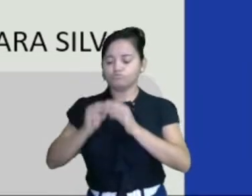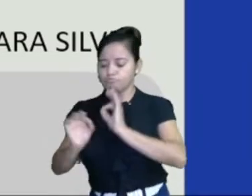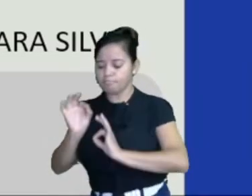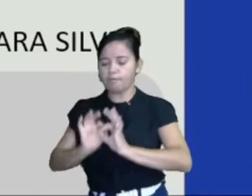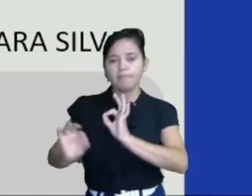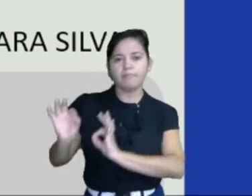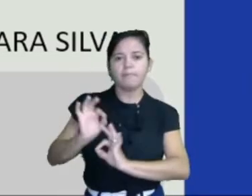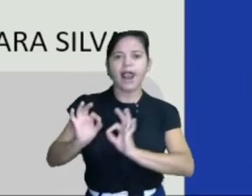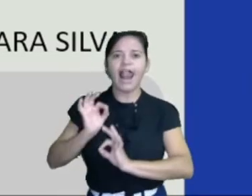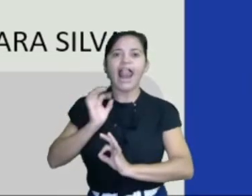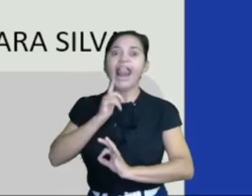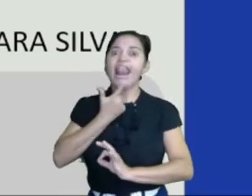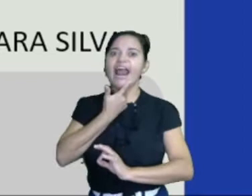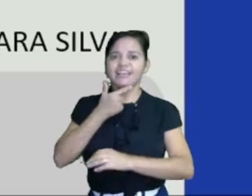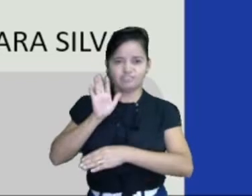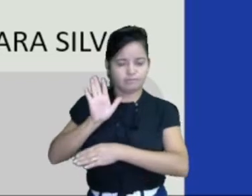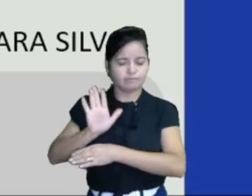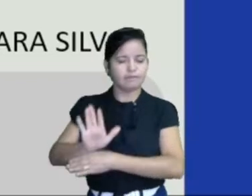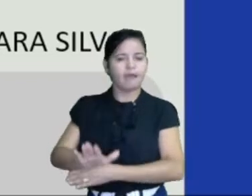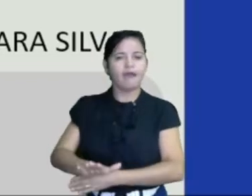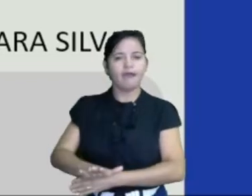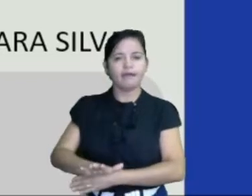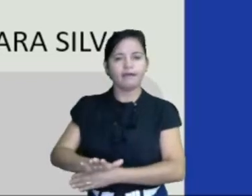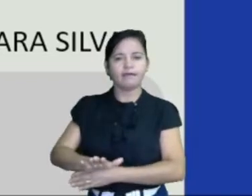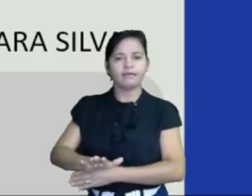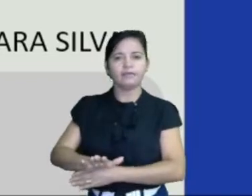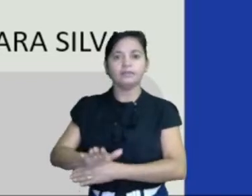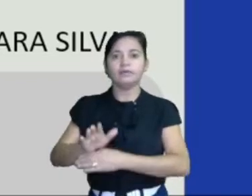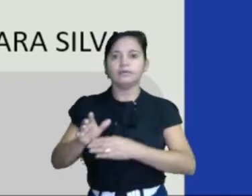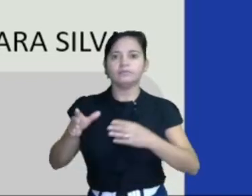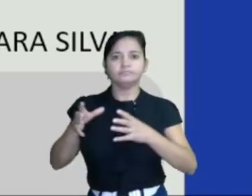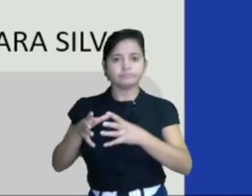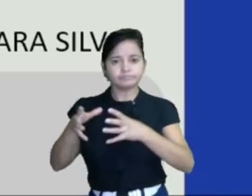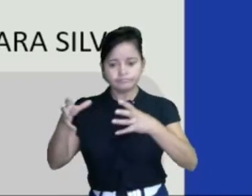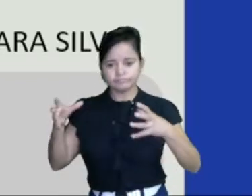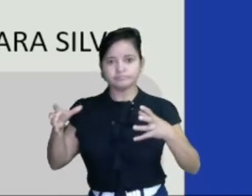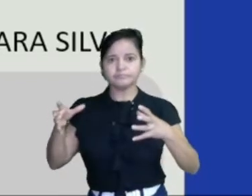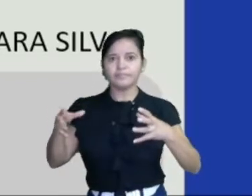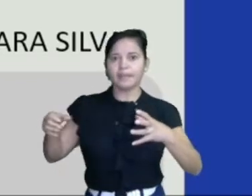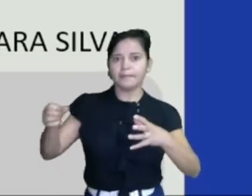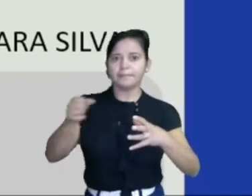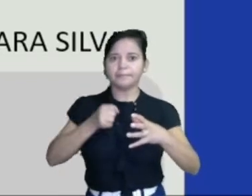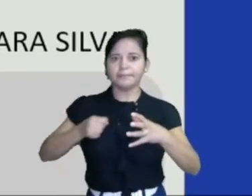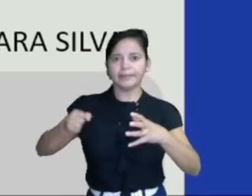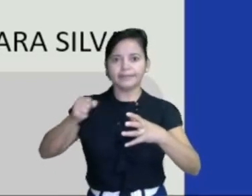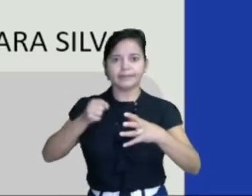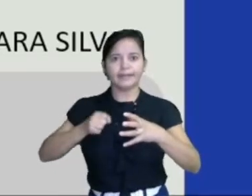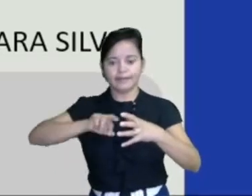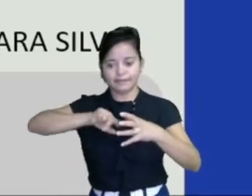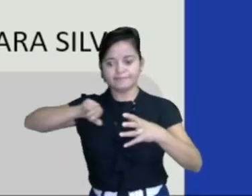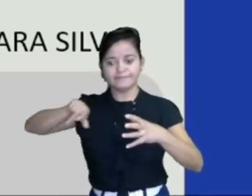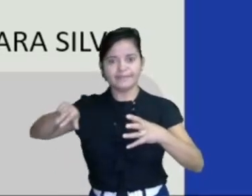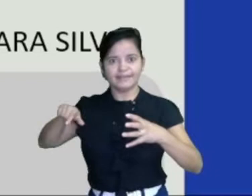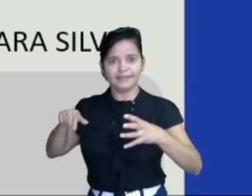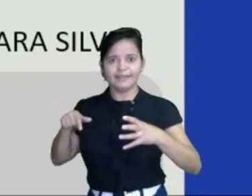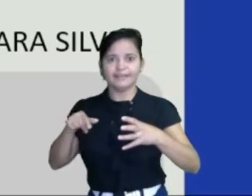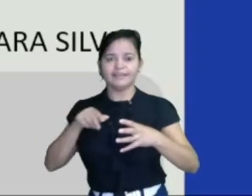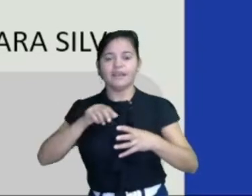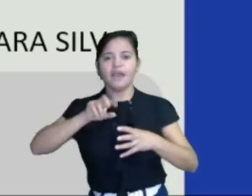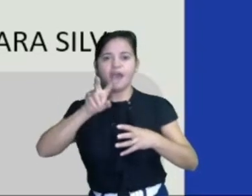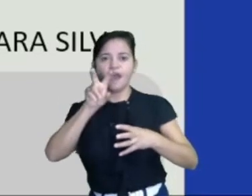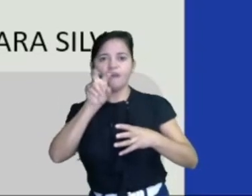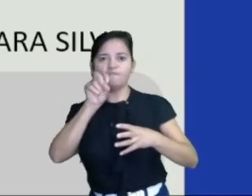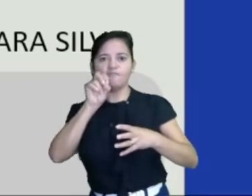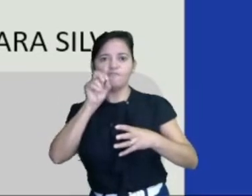da tarde, em grandes panelas de cobre. A avó de Júlia começou a